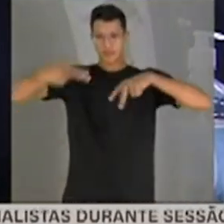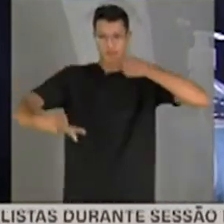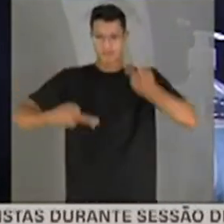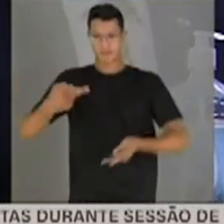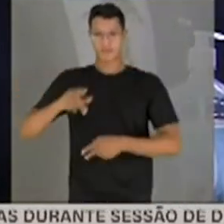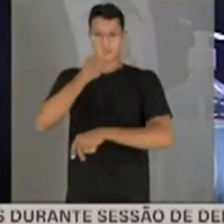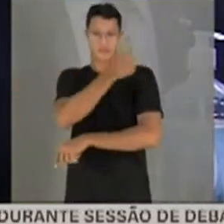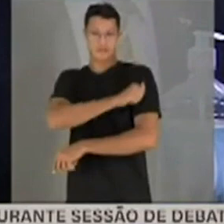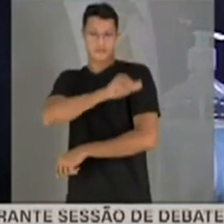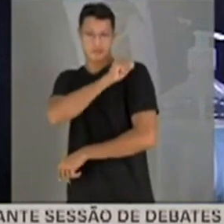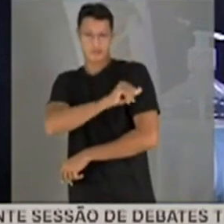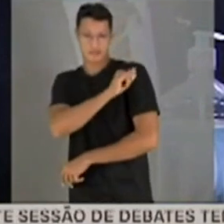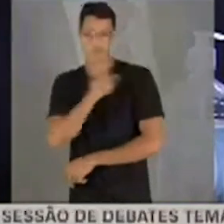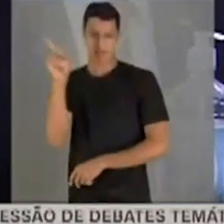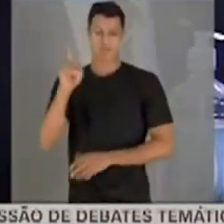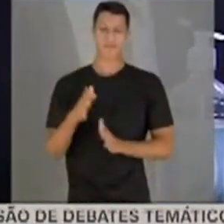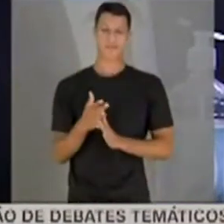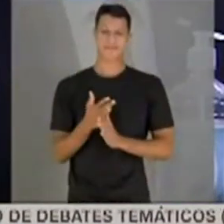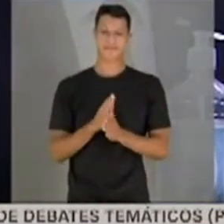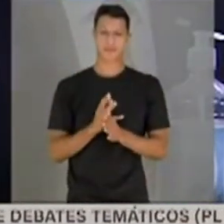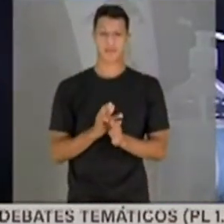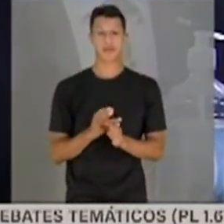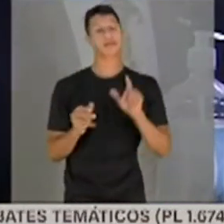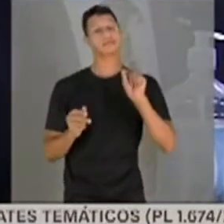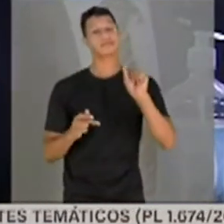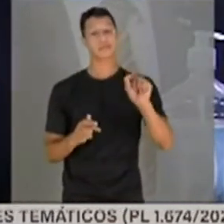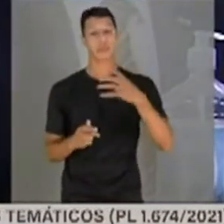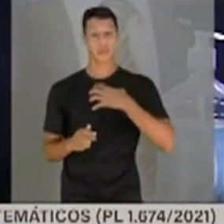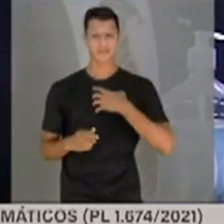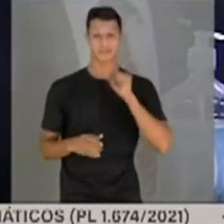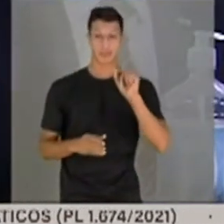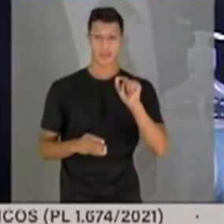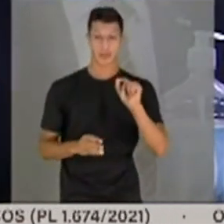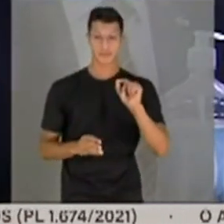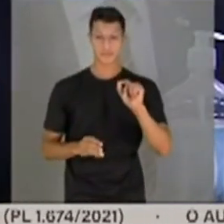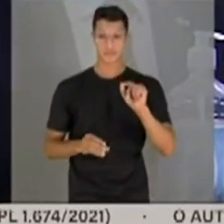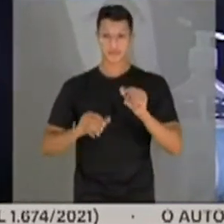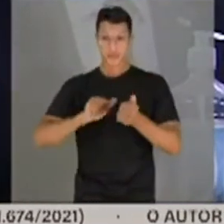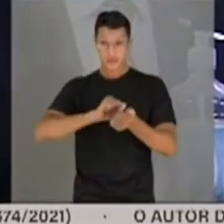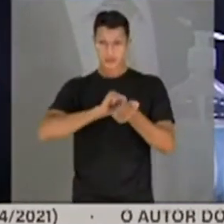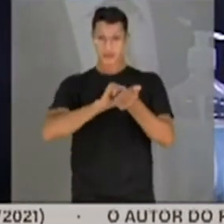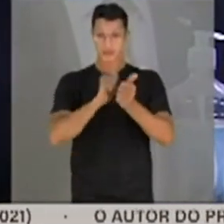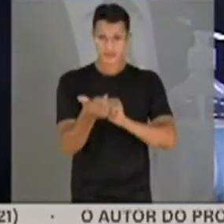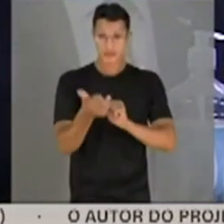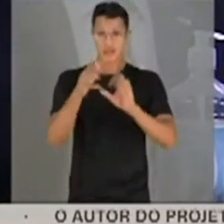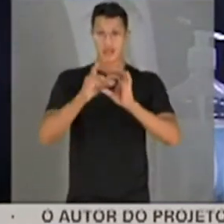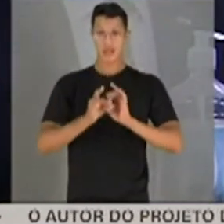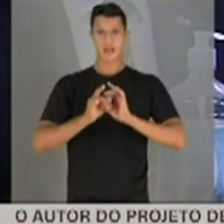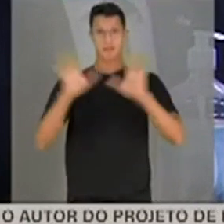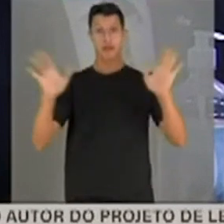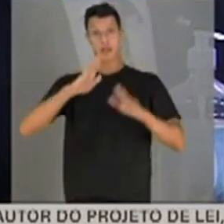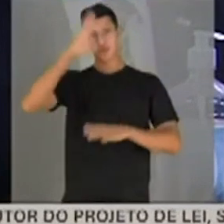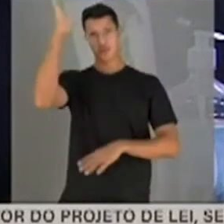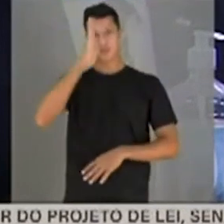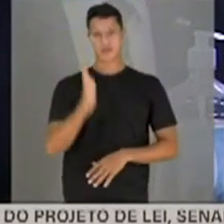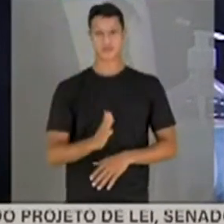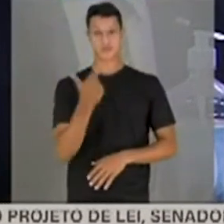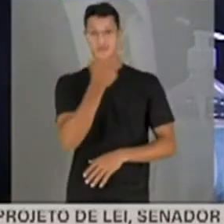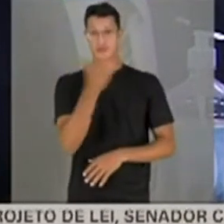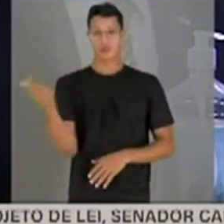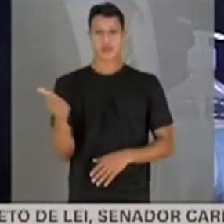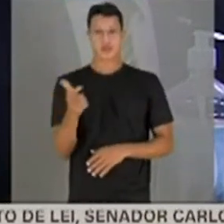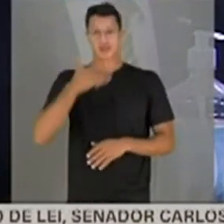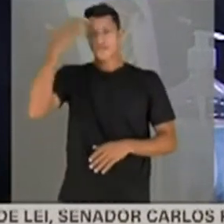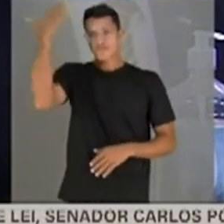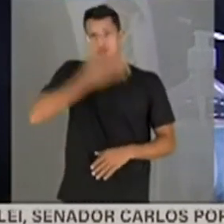de Janeiro. De tal sorte que o esporte está liberado no Brasil e não existe